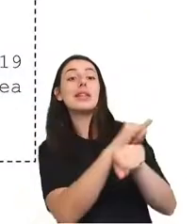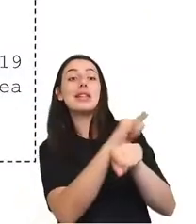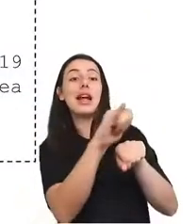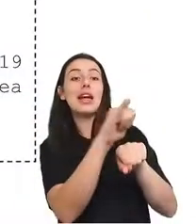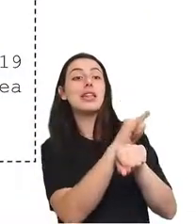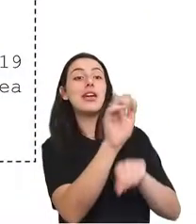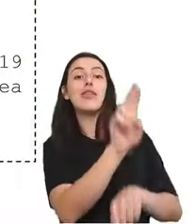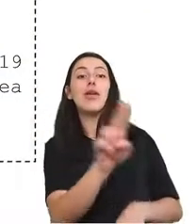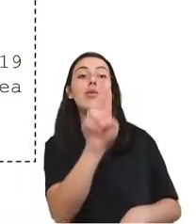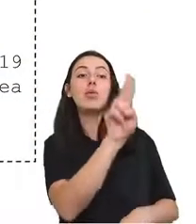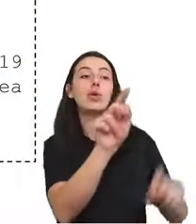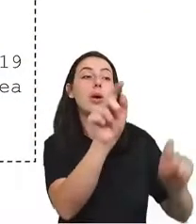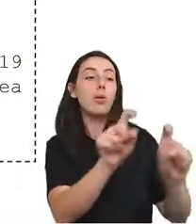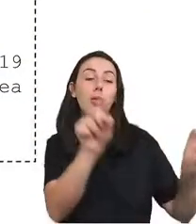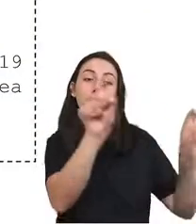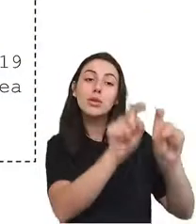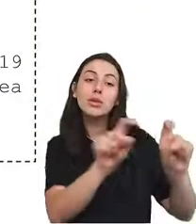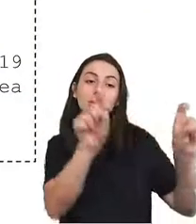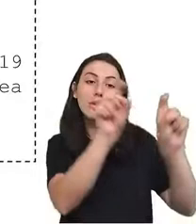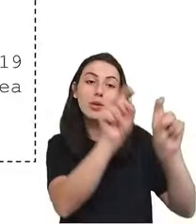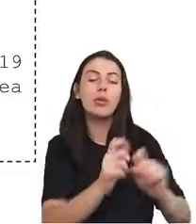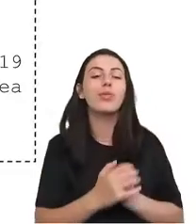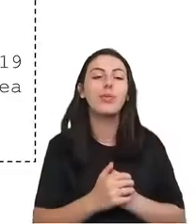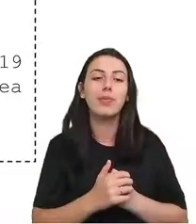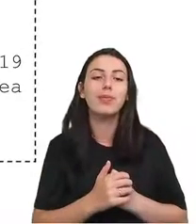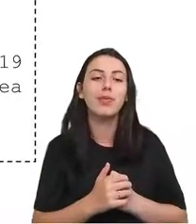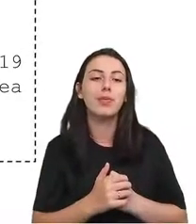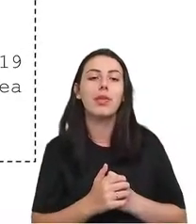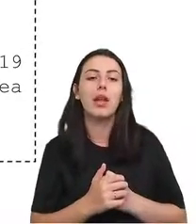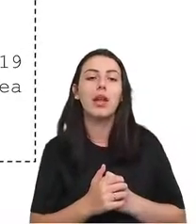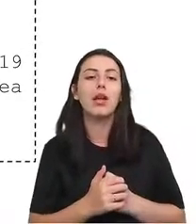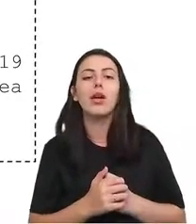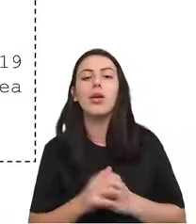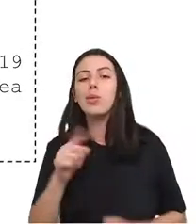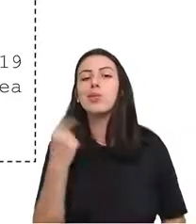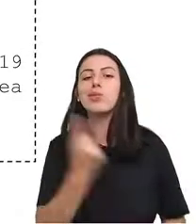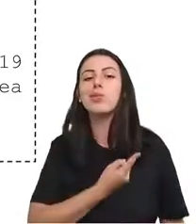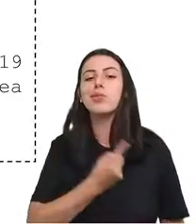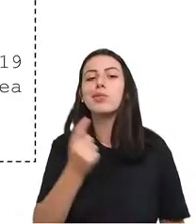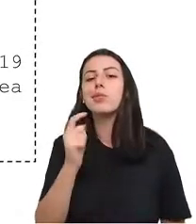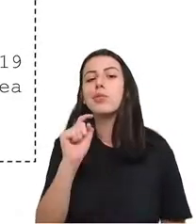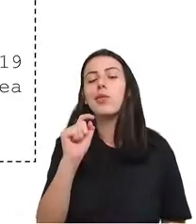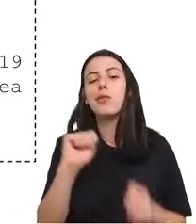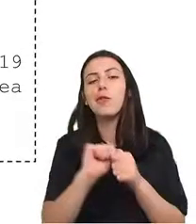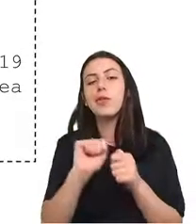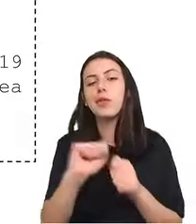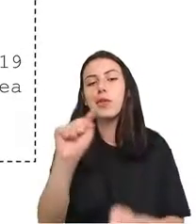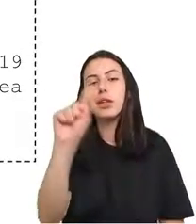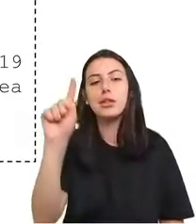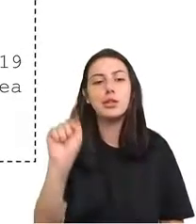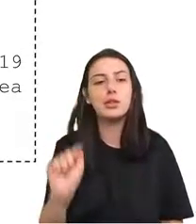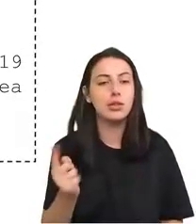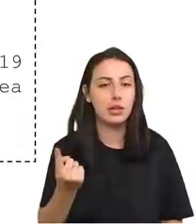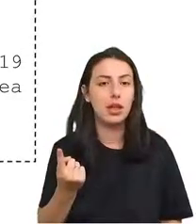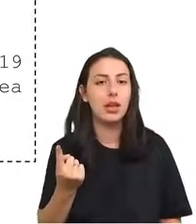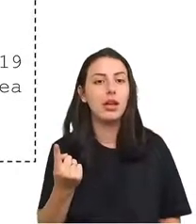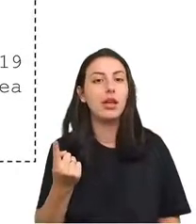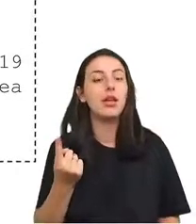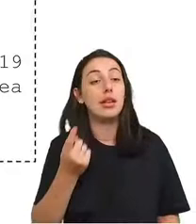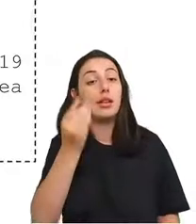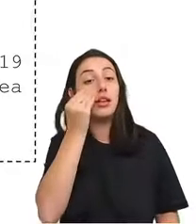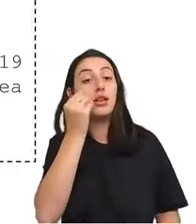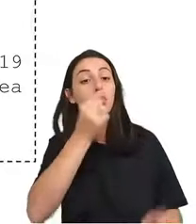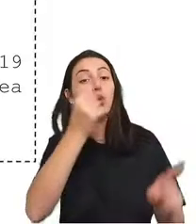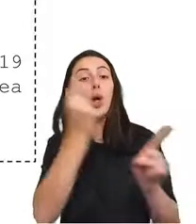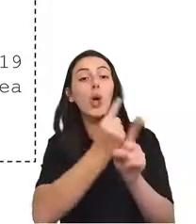está pensando em machine learning. E o que nós fizemos nesse caso específico para estimar o excesso de mortes foi encontrar dados de